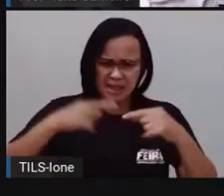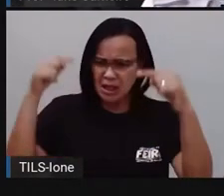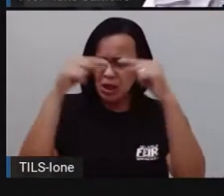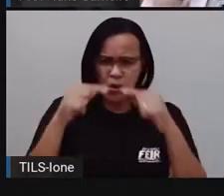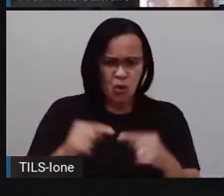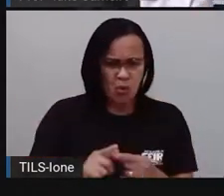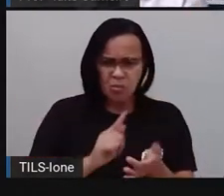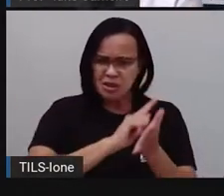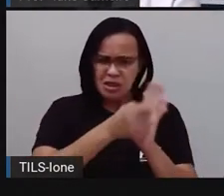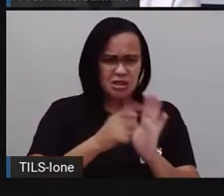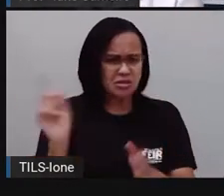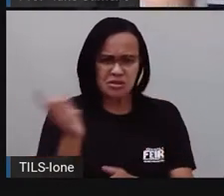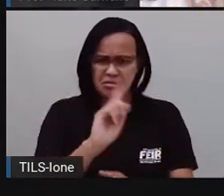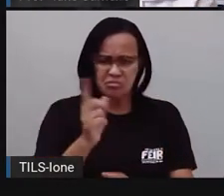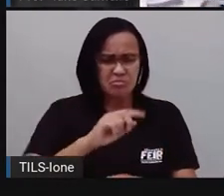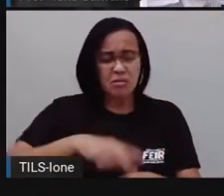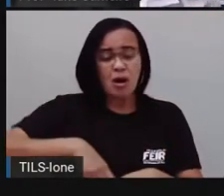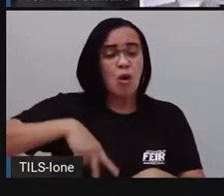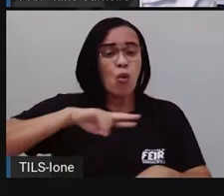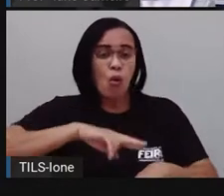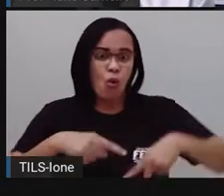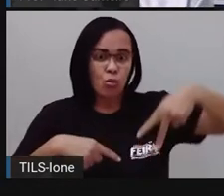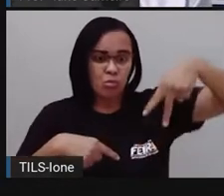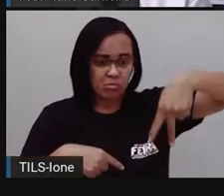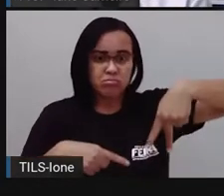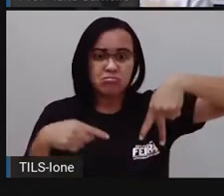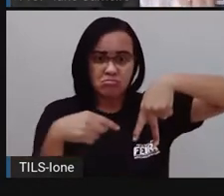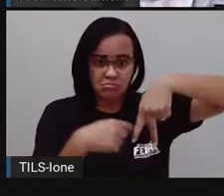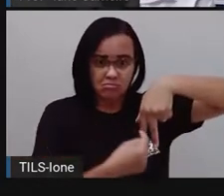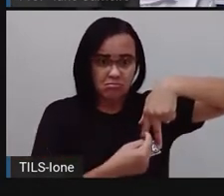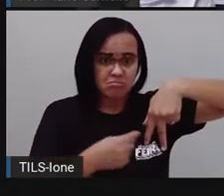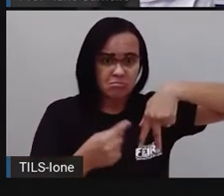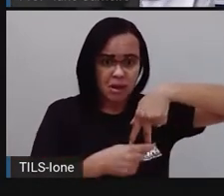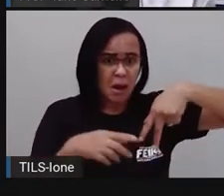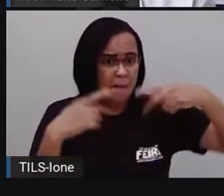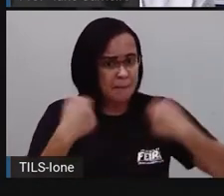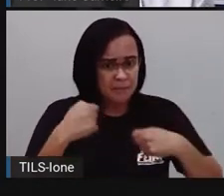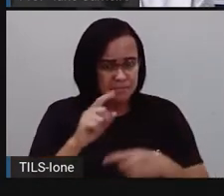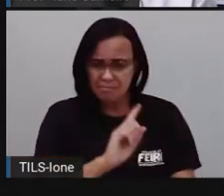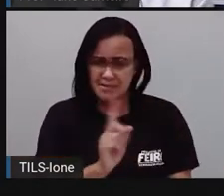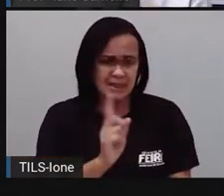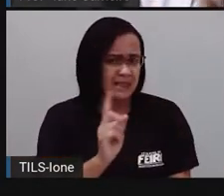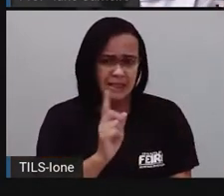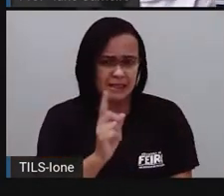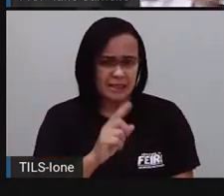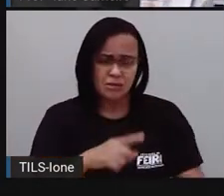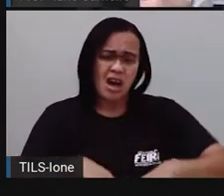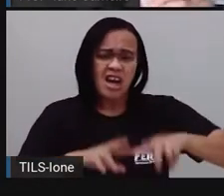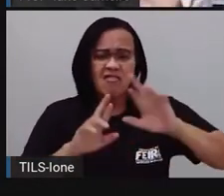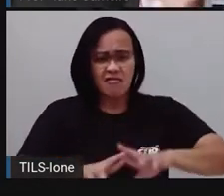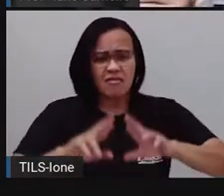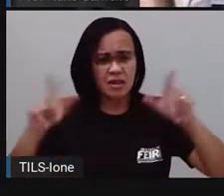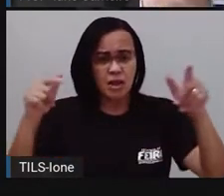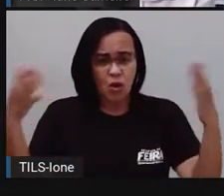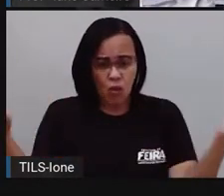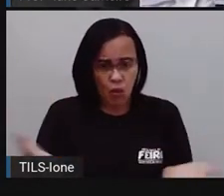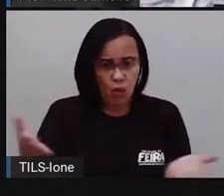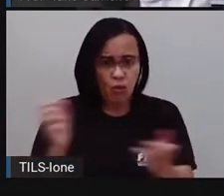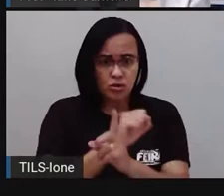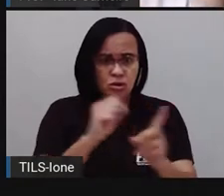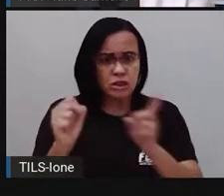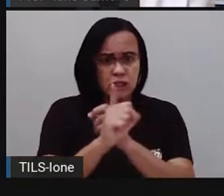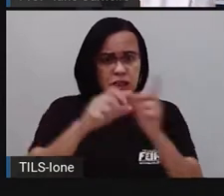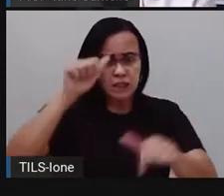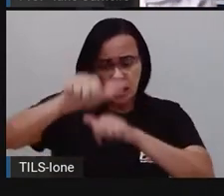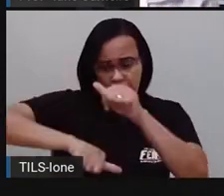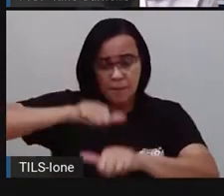Que tanto servem para meninos quanto meninos, né? Mas por muito tempo, né? Em nossa sociedade, houveram situações em